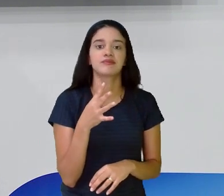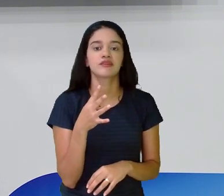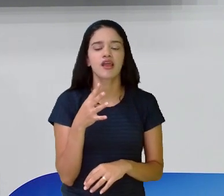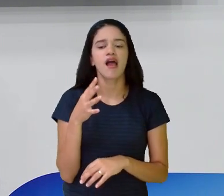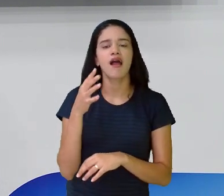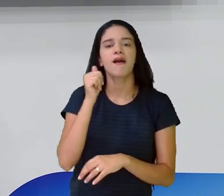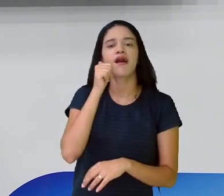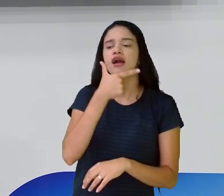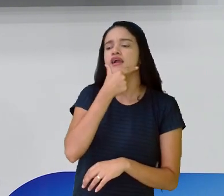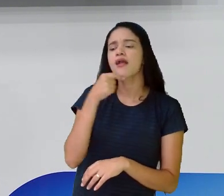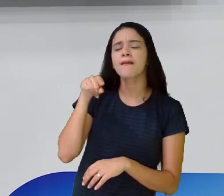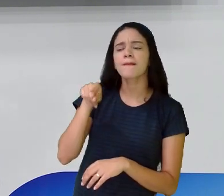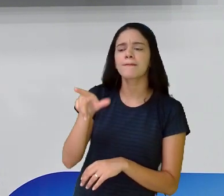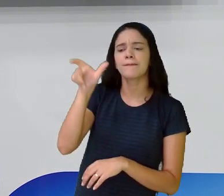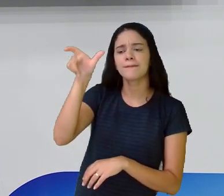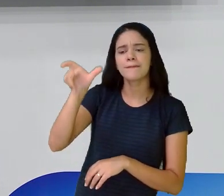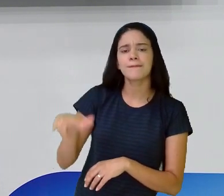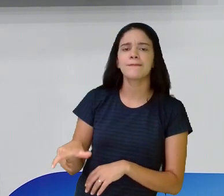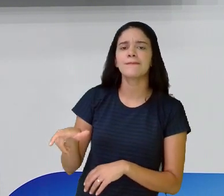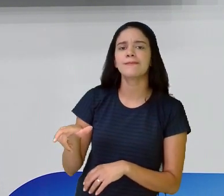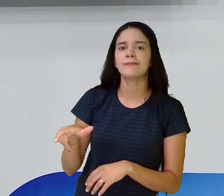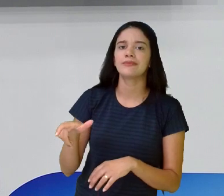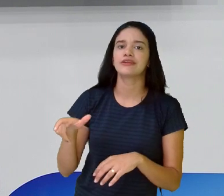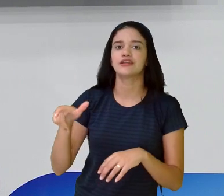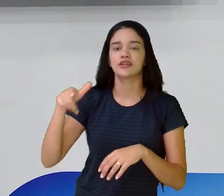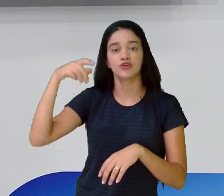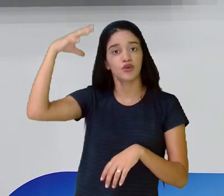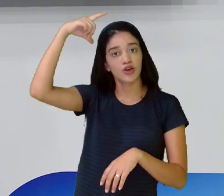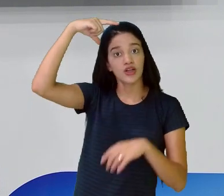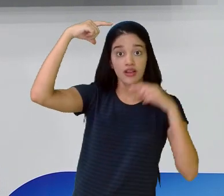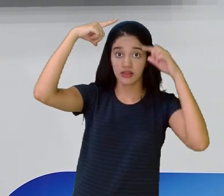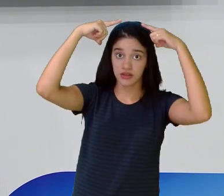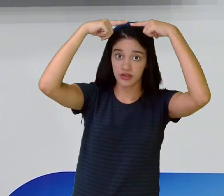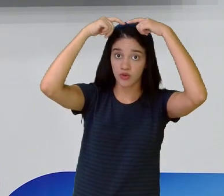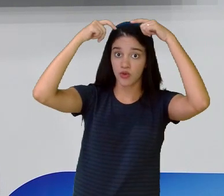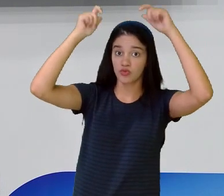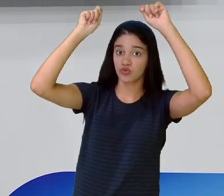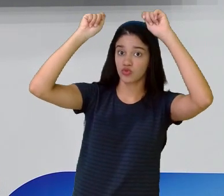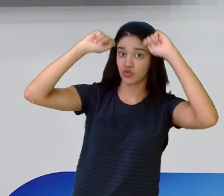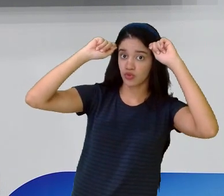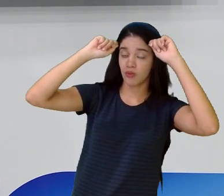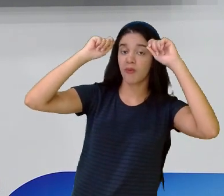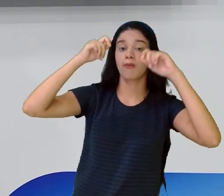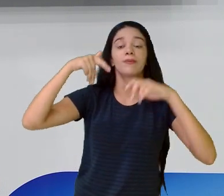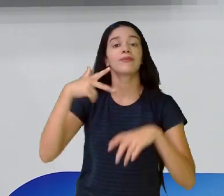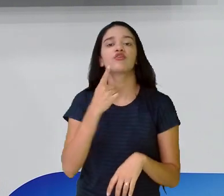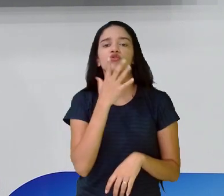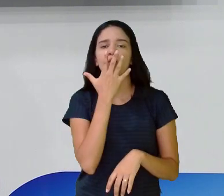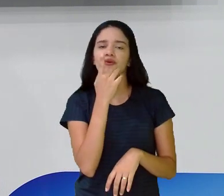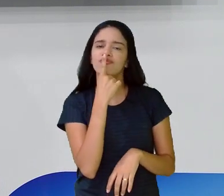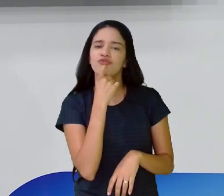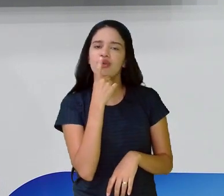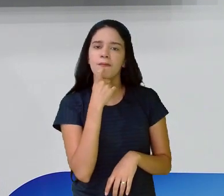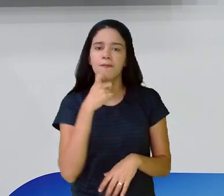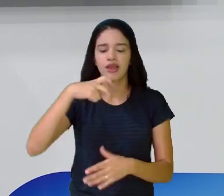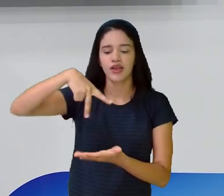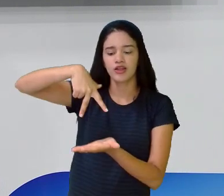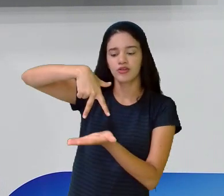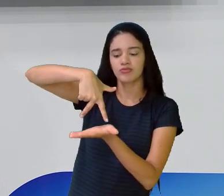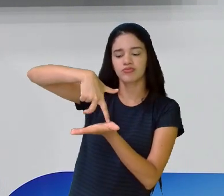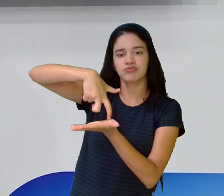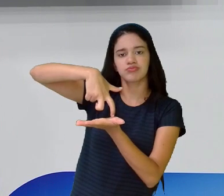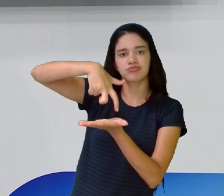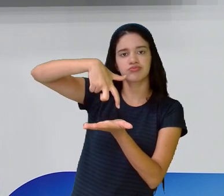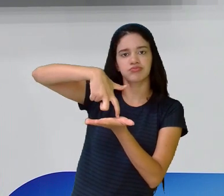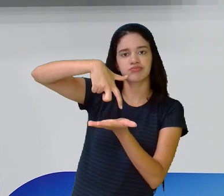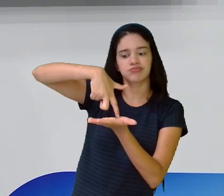menino de gorro vermelho, de uma perna só. Você vai se referir logo, que está